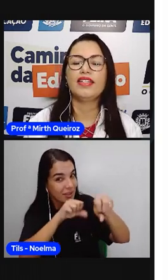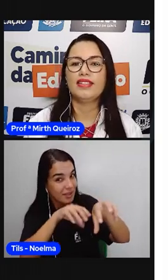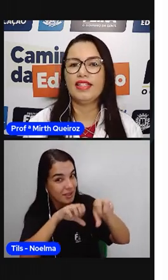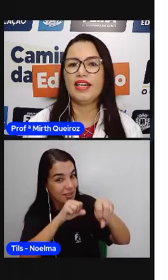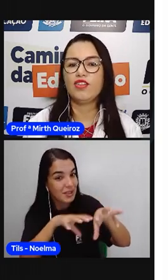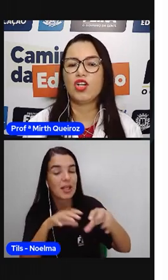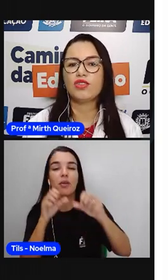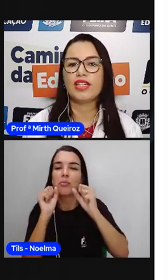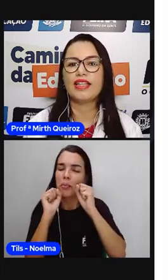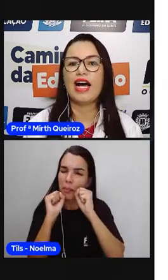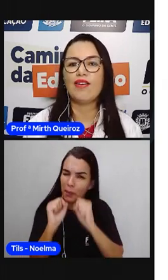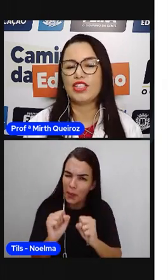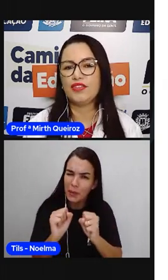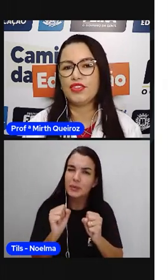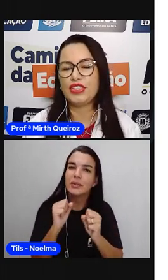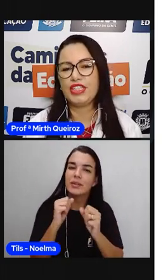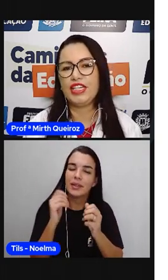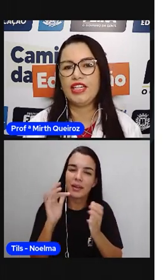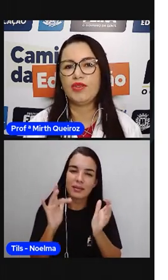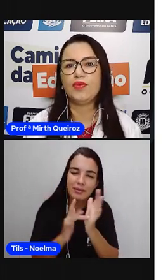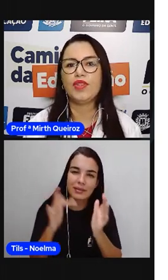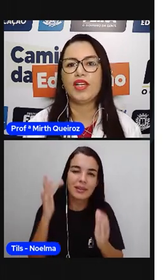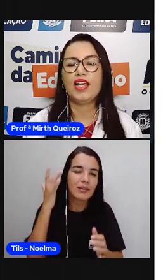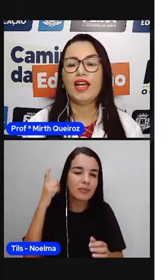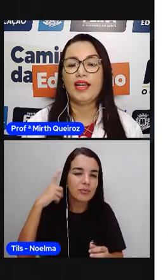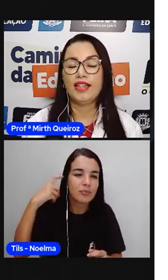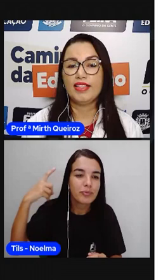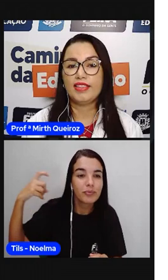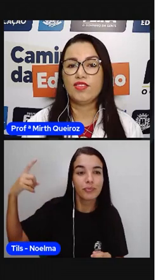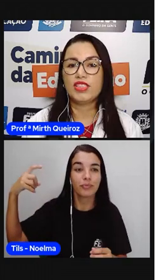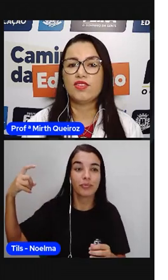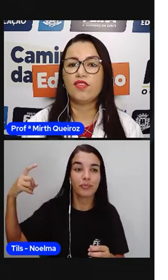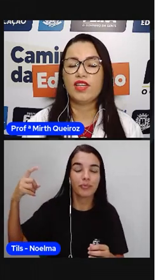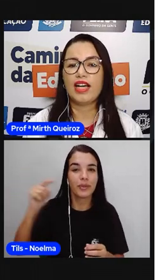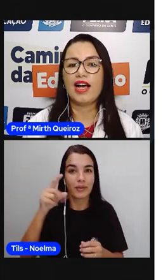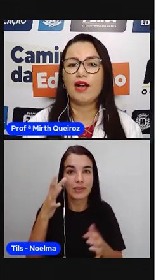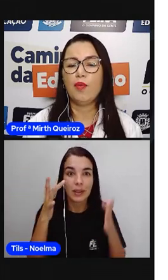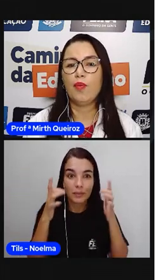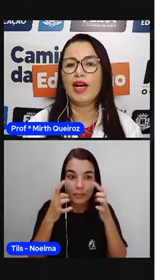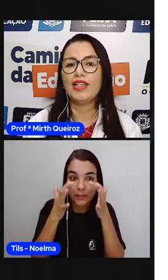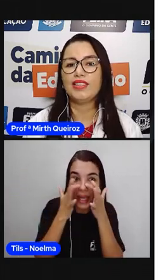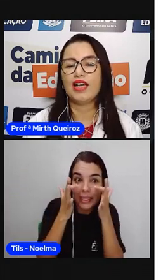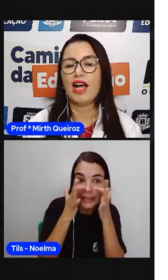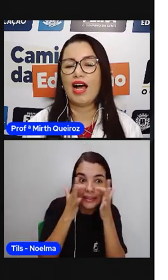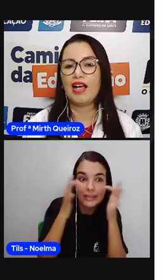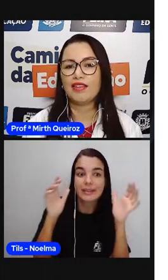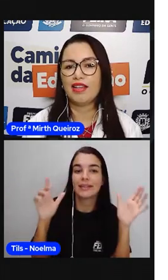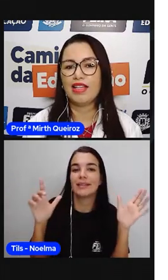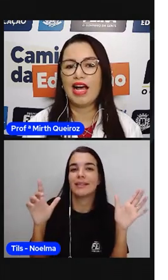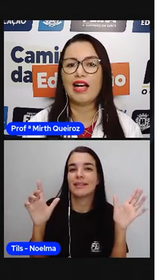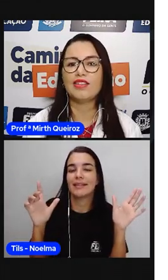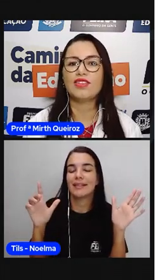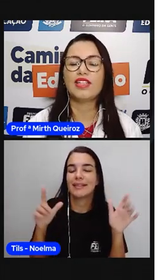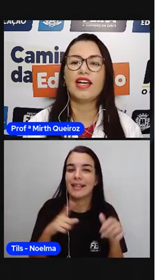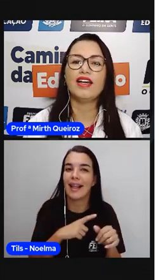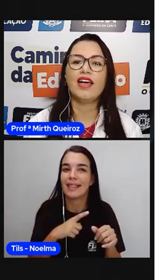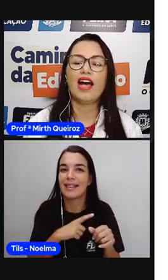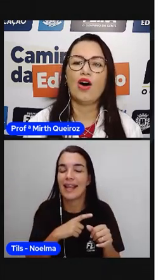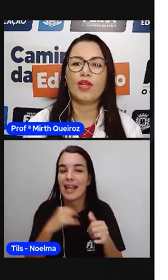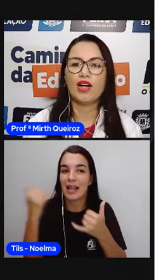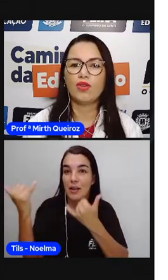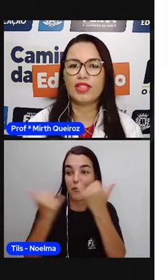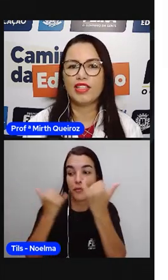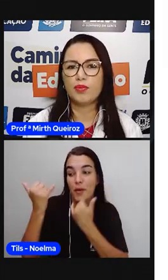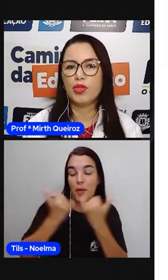né? Siga aí o nosso canal, ative o sininho que assim vocês vão ficar mais atenados, né?